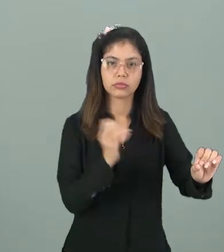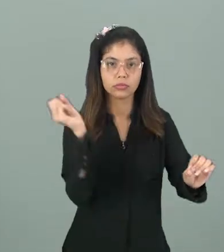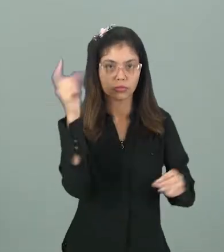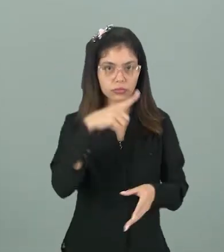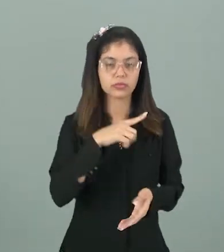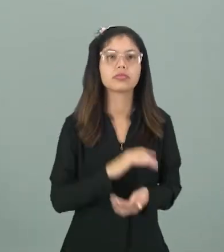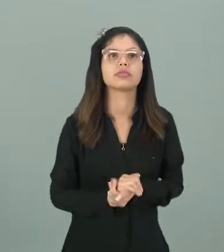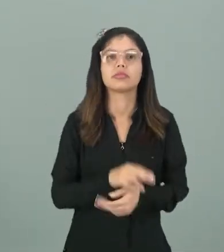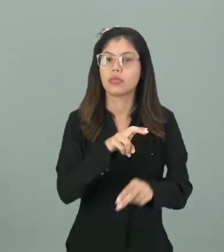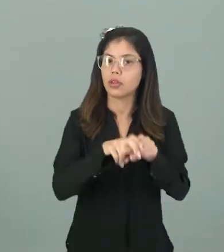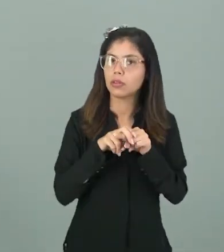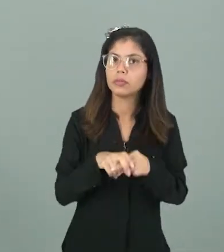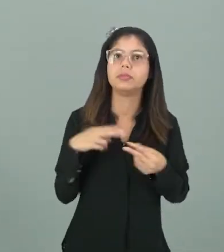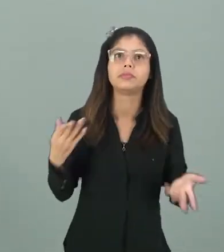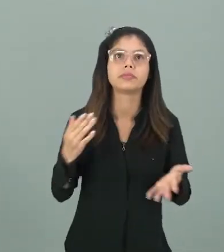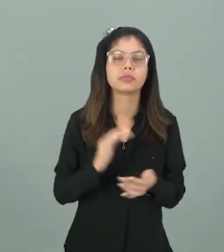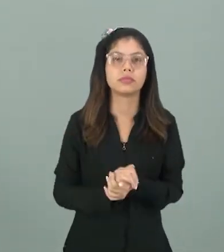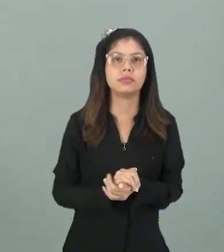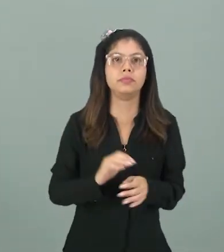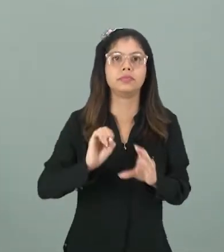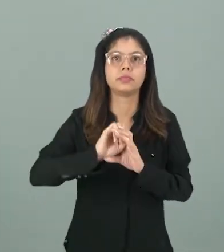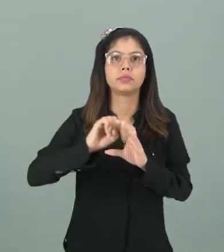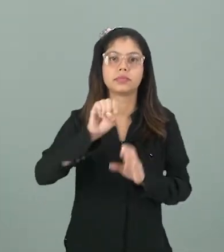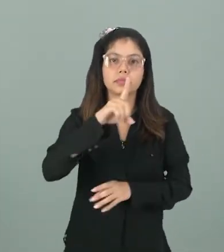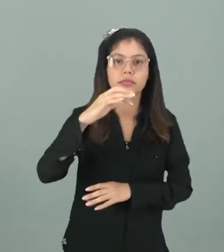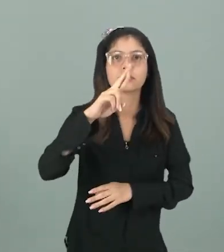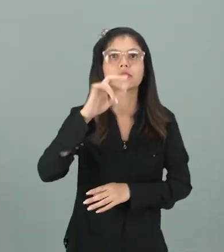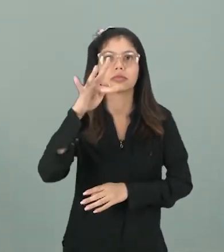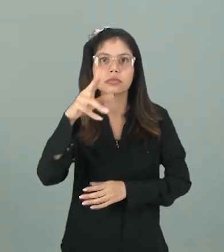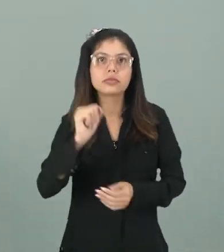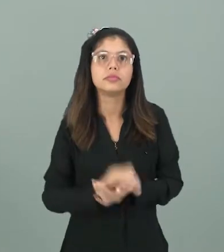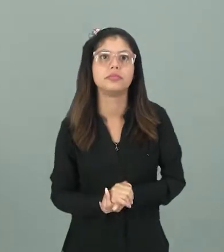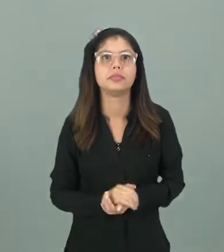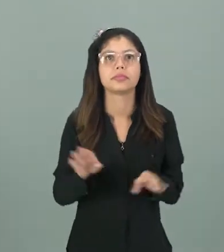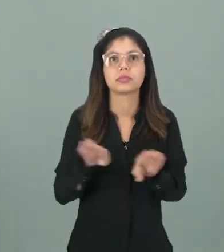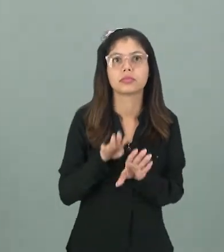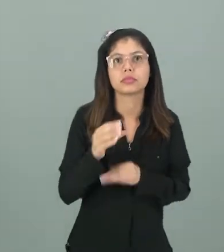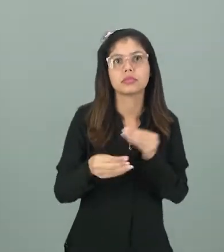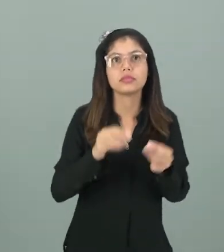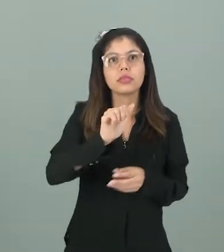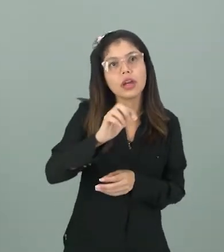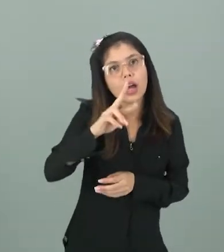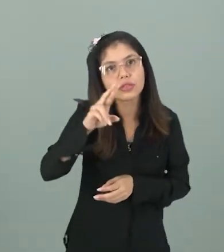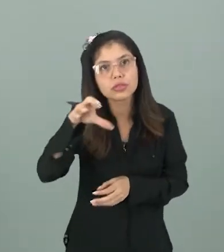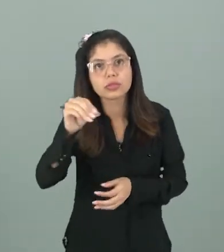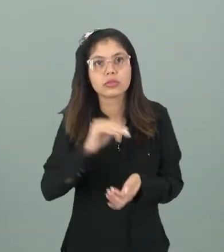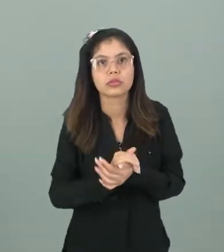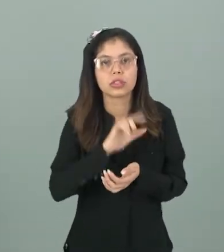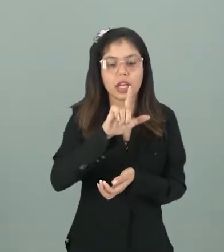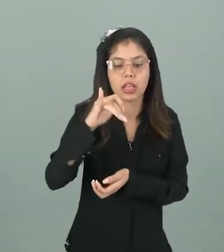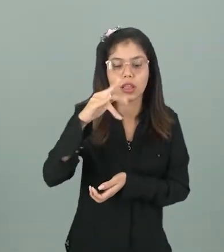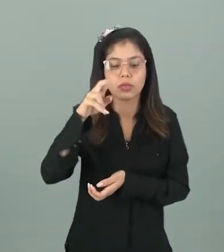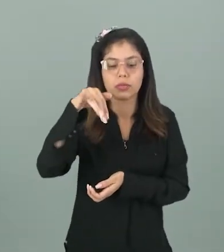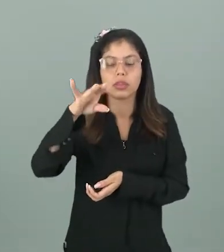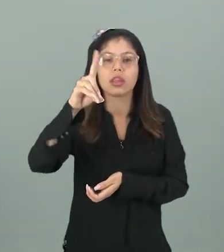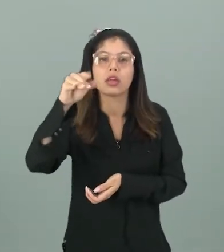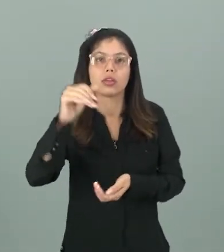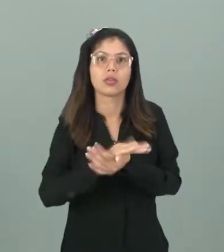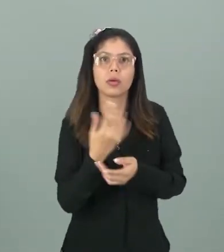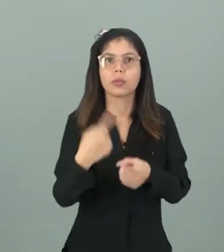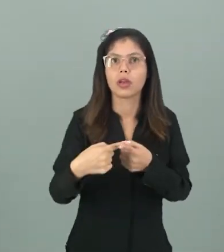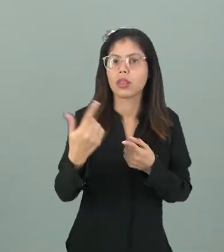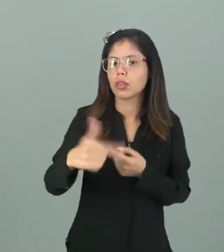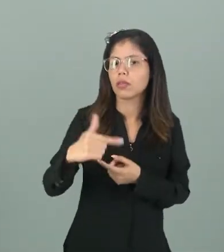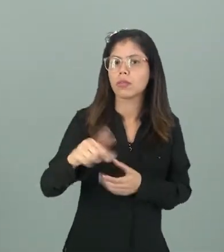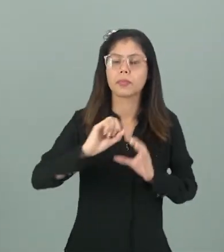E por isso, os planetas são classificados aí como astros iluminados, por não ter essa característica.